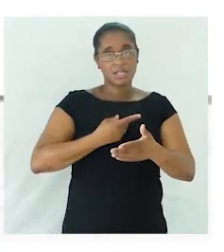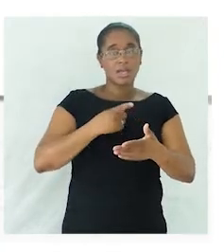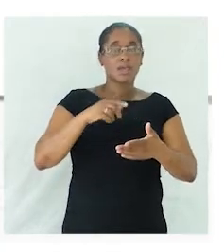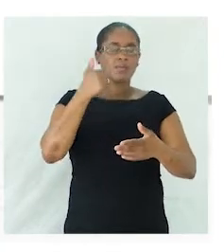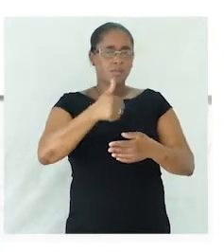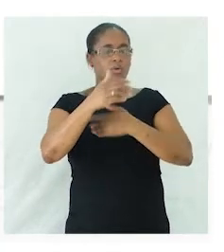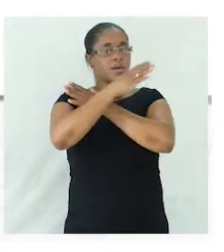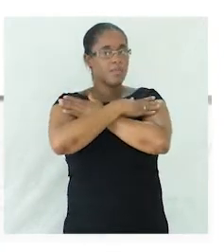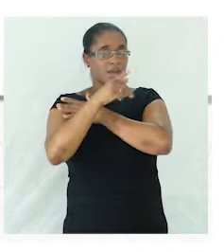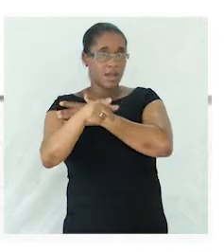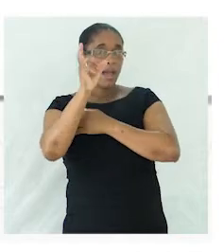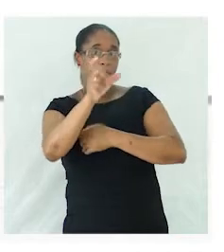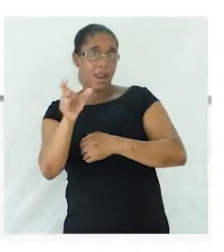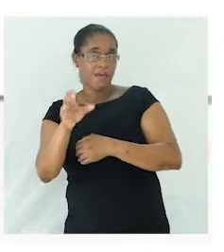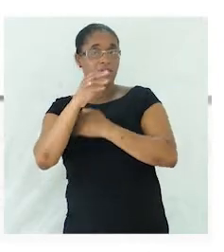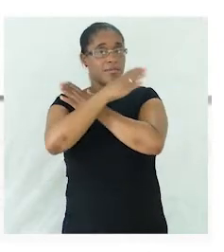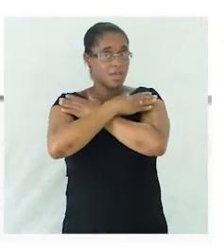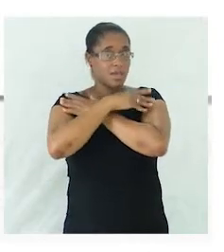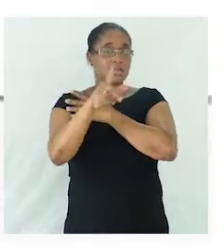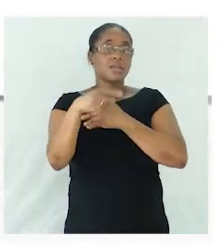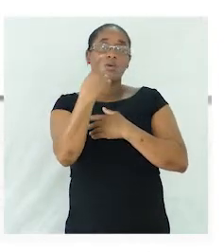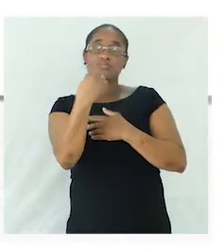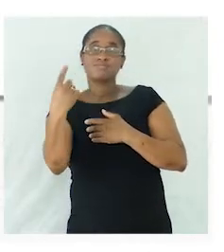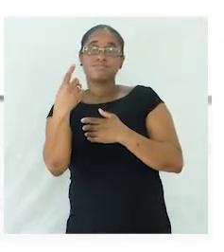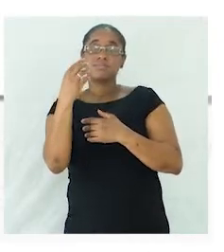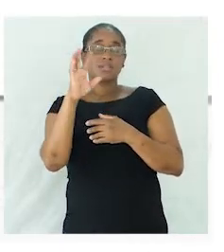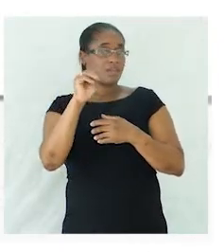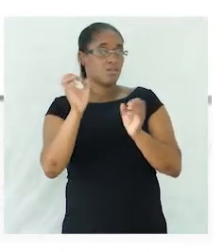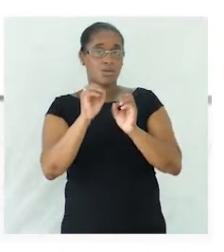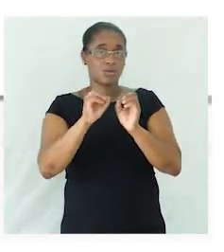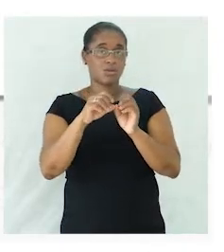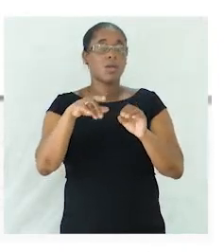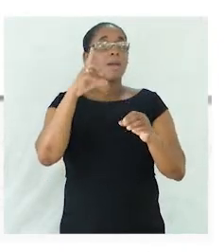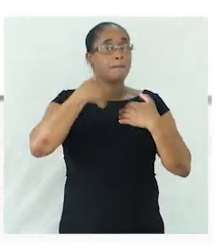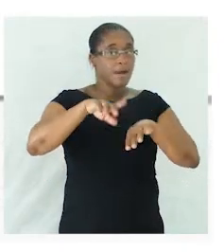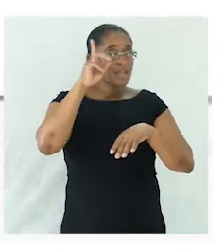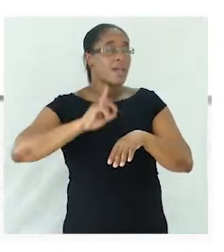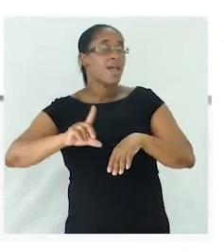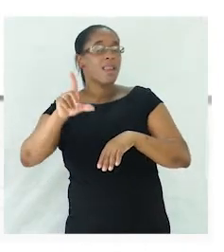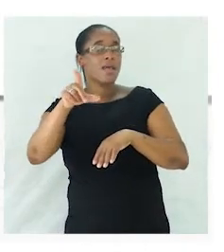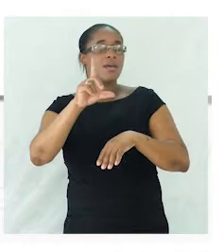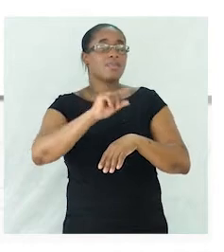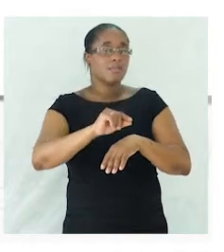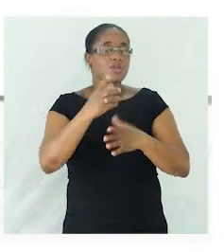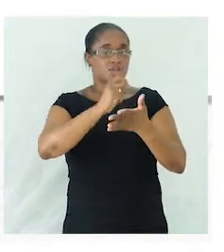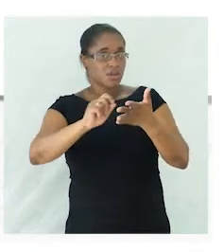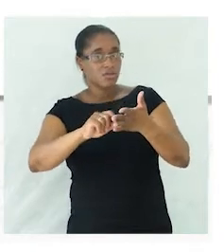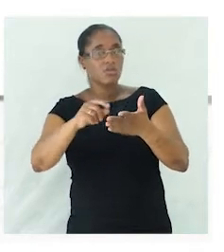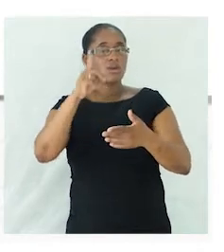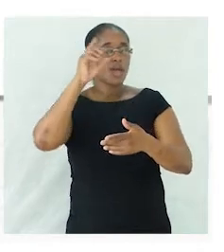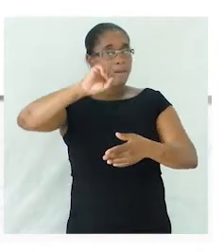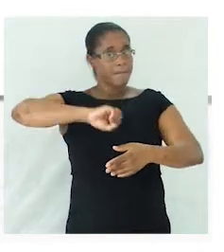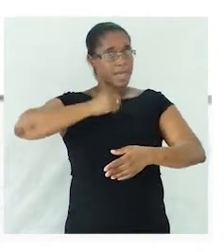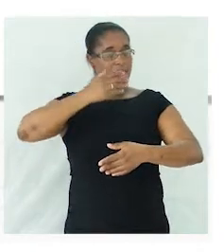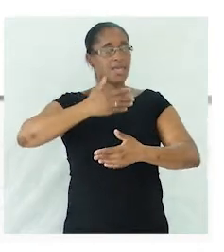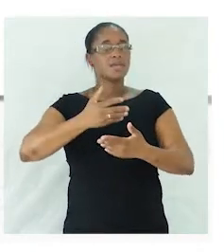usada no singular. Mas ela também escreveu as minhas amigas, logo no início do texto, não sei se vocês se lembram. Então,